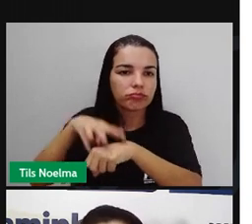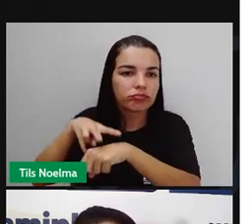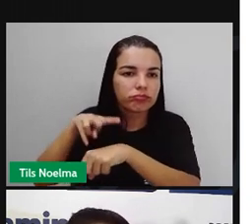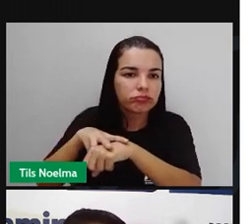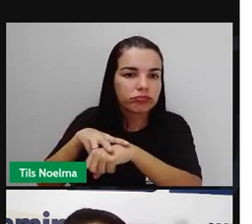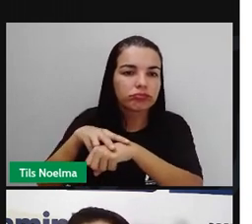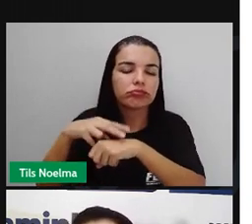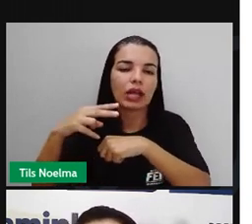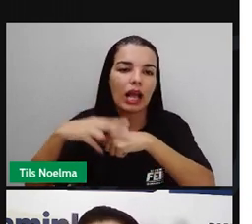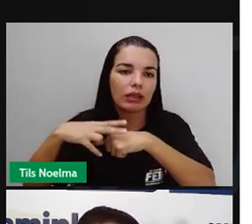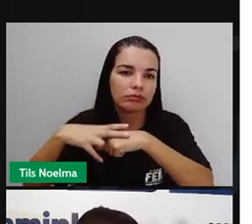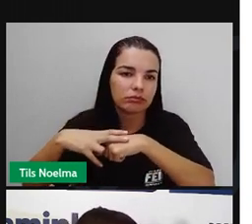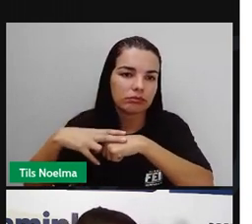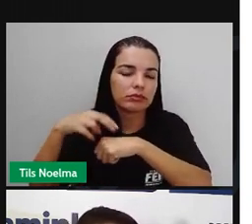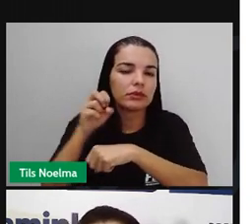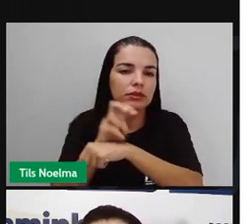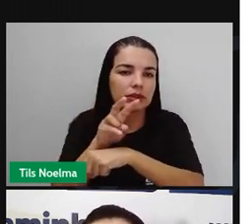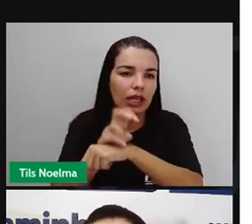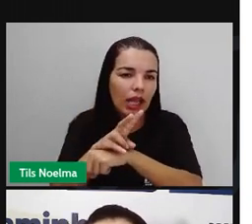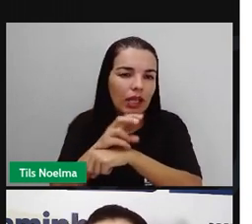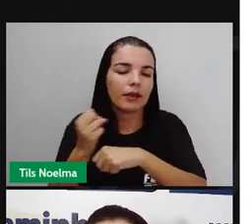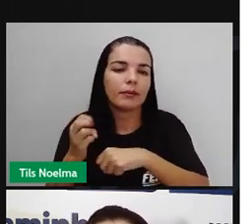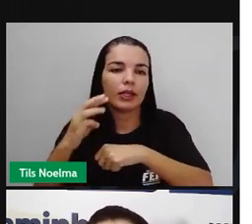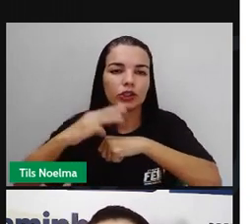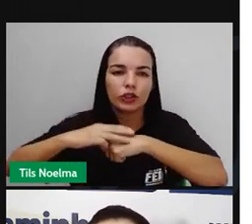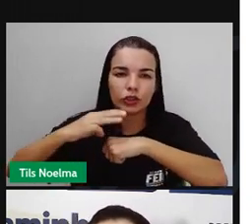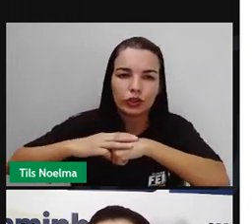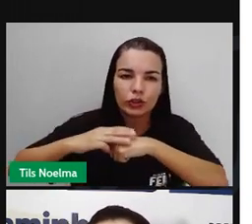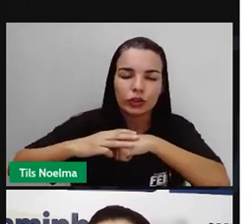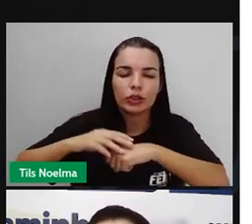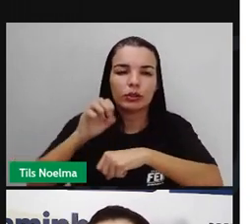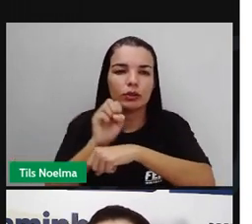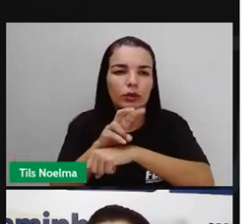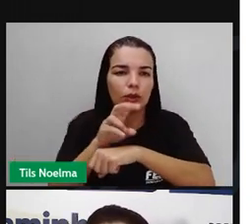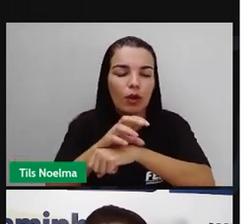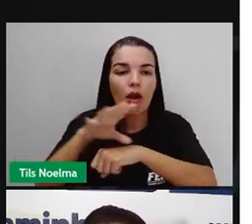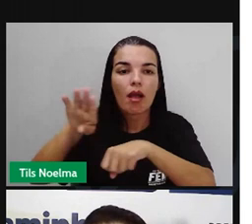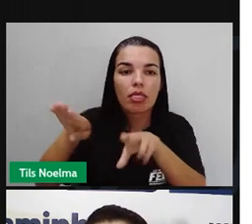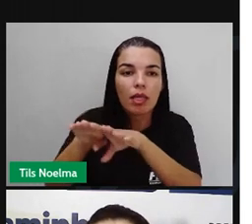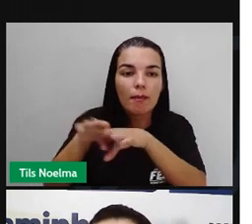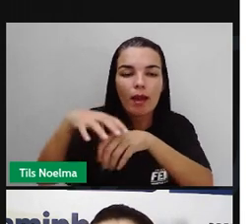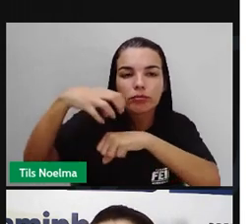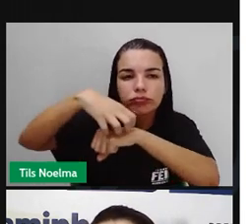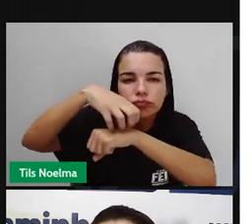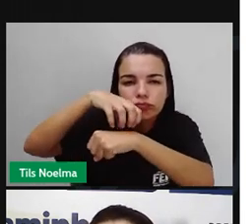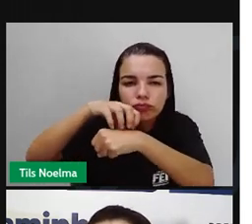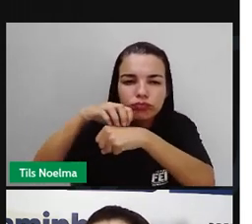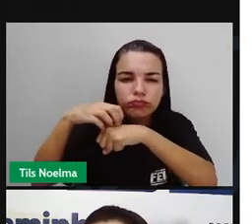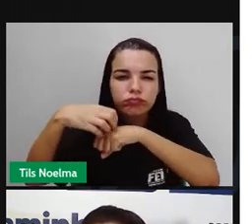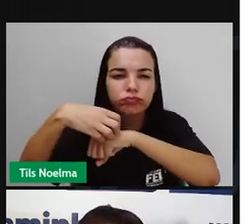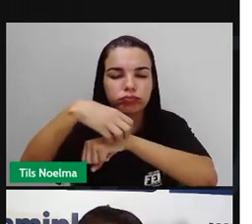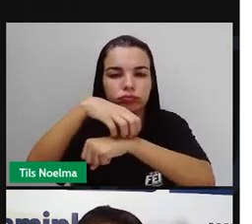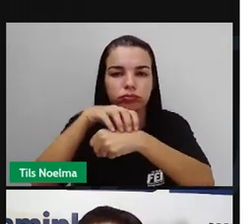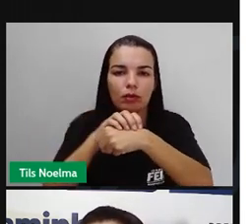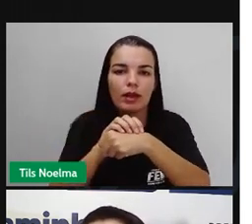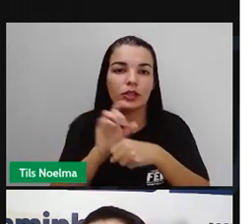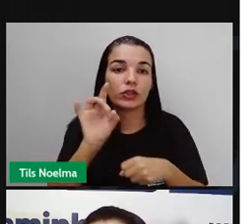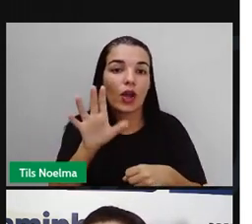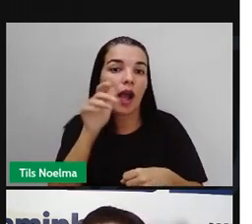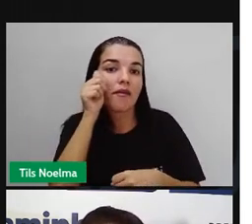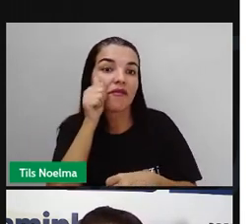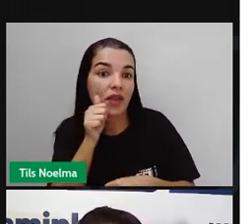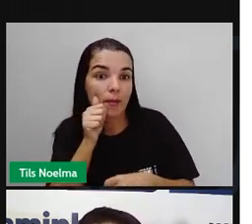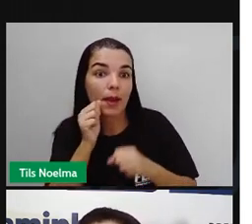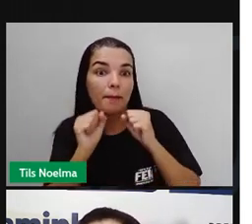a dengue, zika, chikungunya. Uma vez que ela é que se alimenta de sangue, então quem pica é somente a fêmea. Então